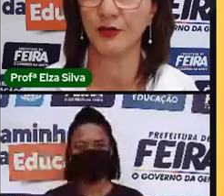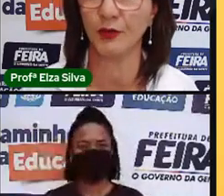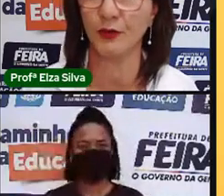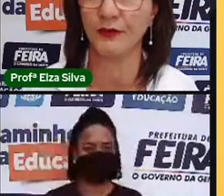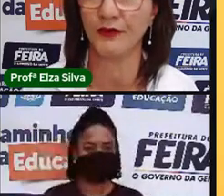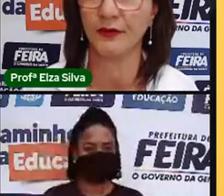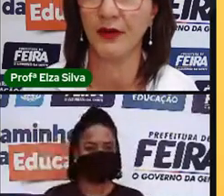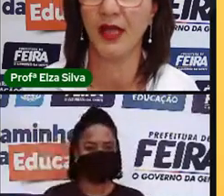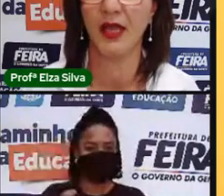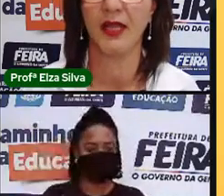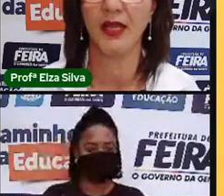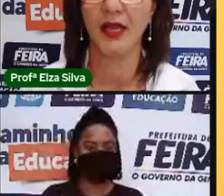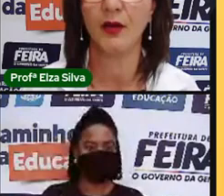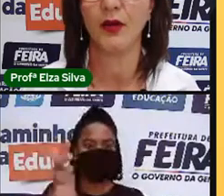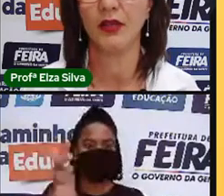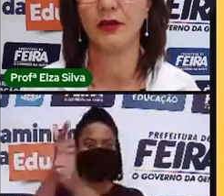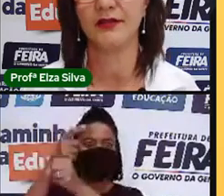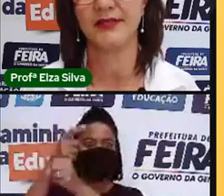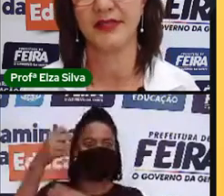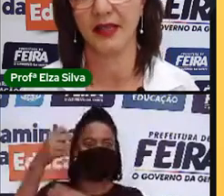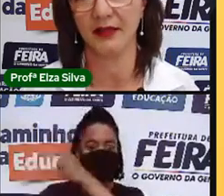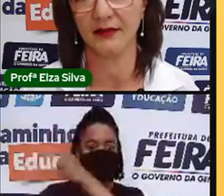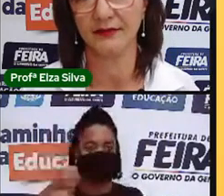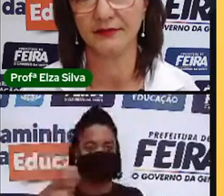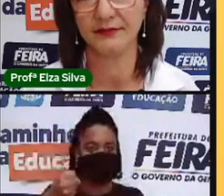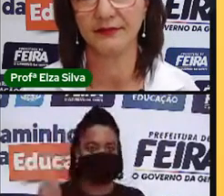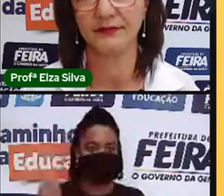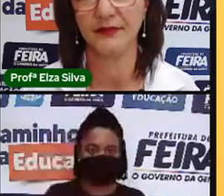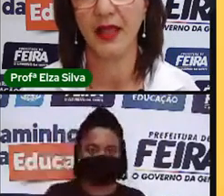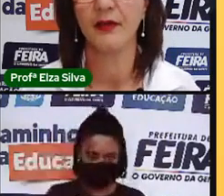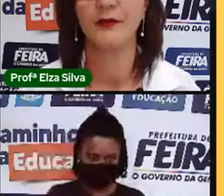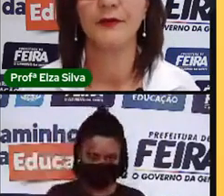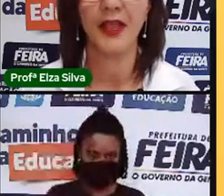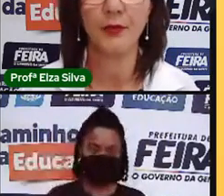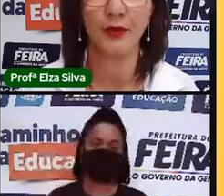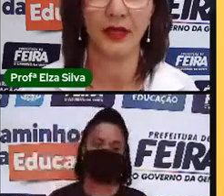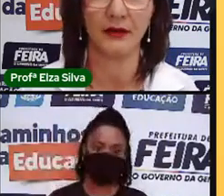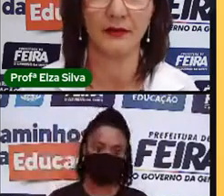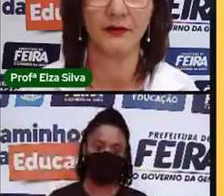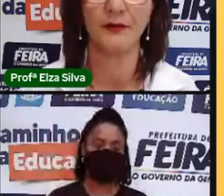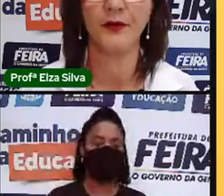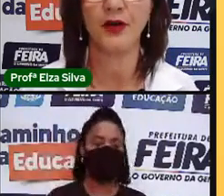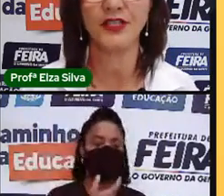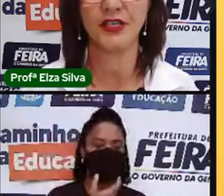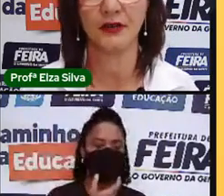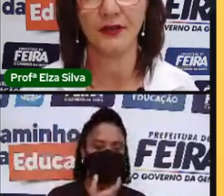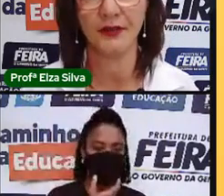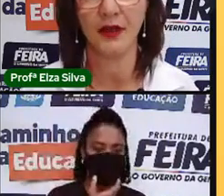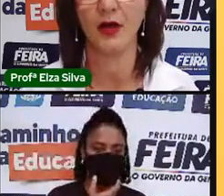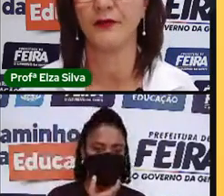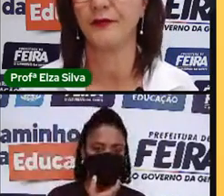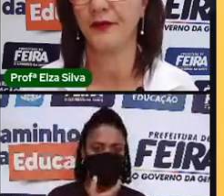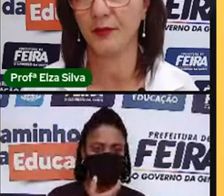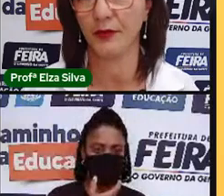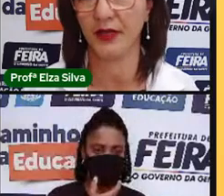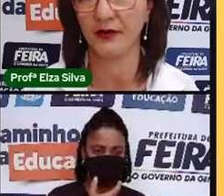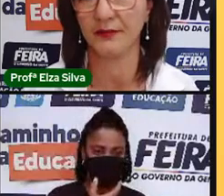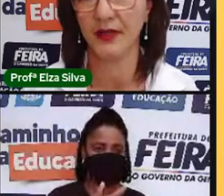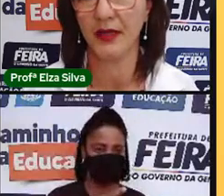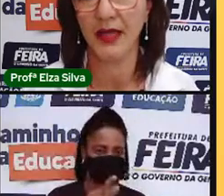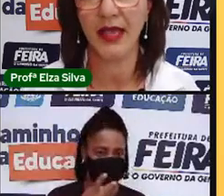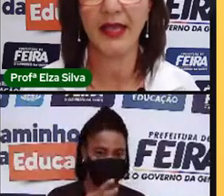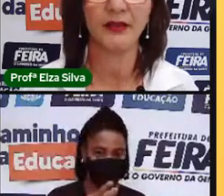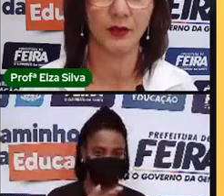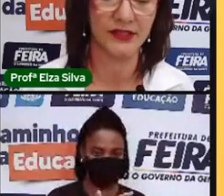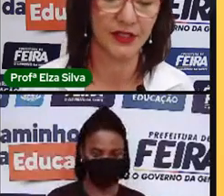o dia de Ano Novo. New Year's Day, February, 14th of February.